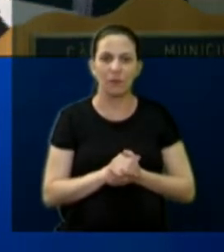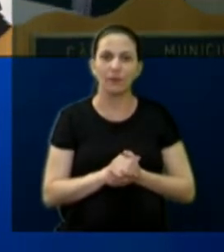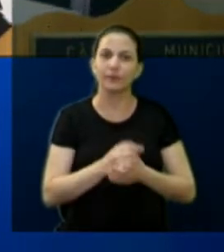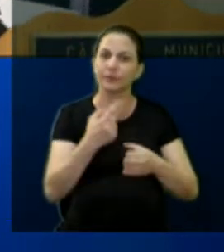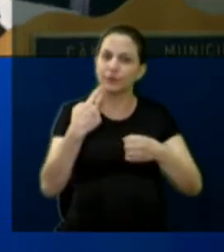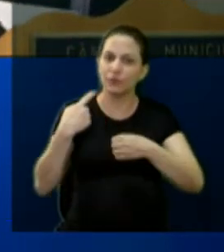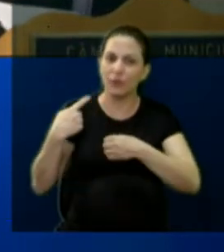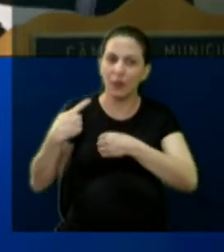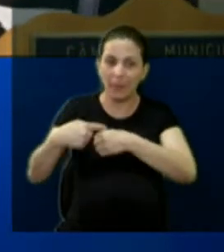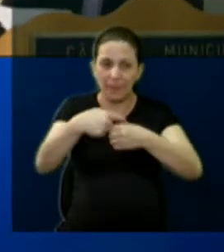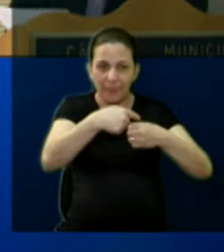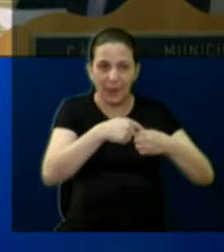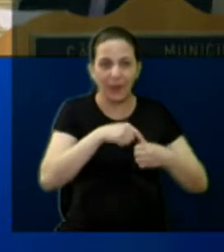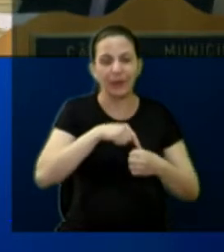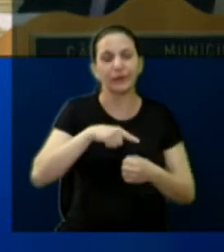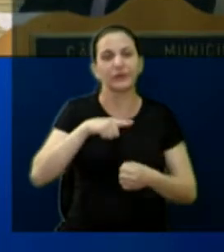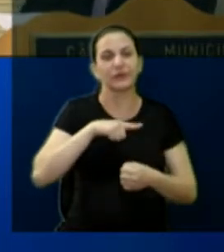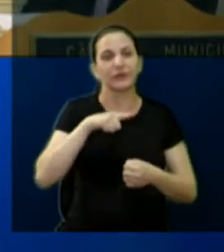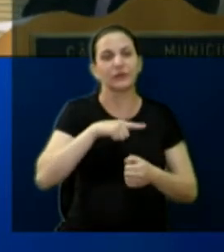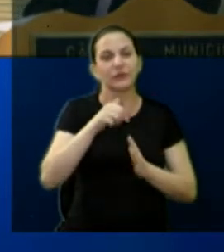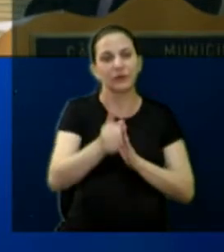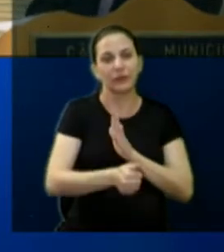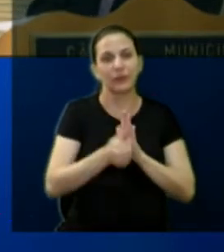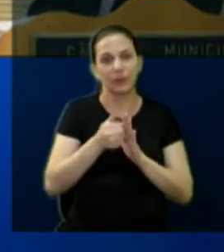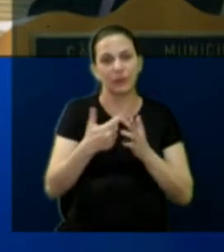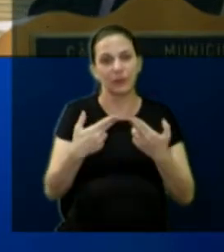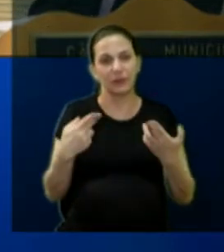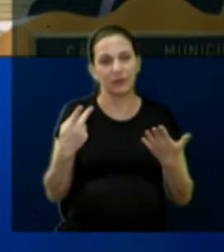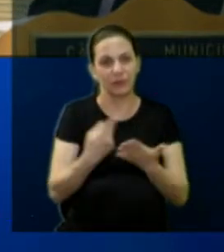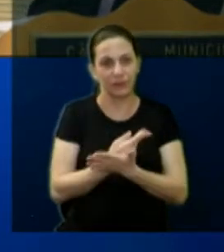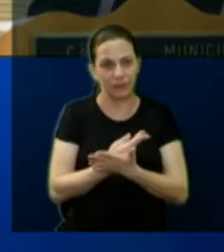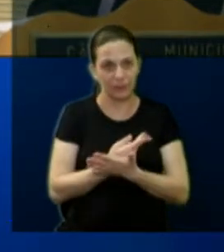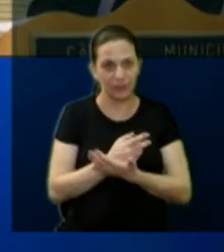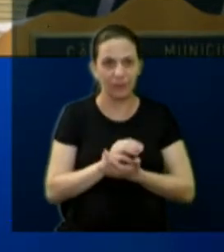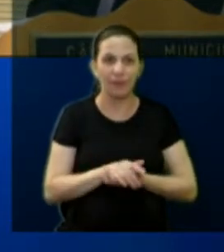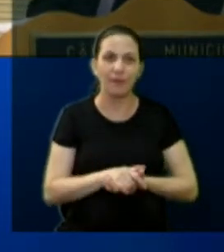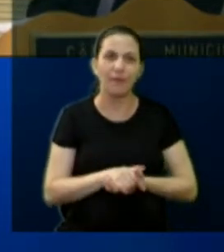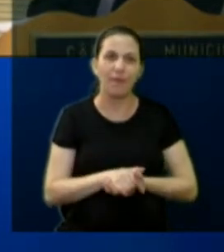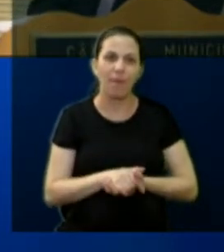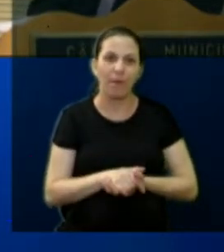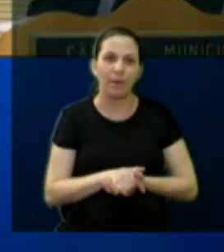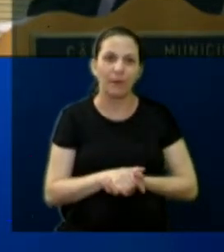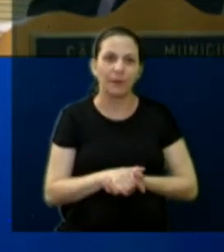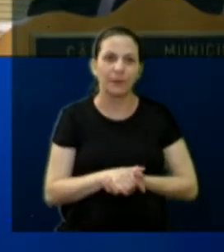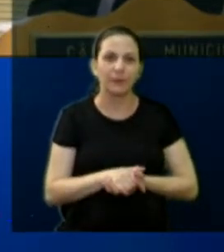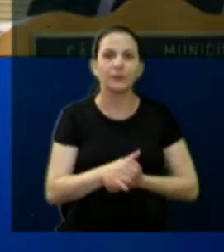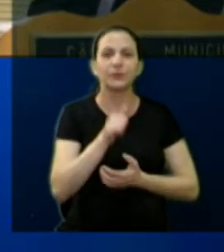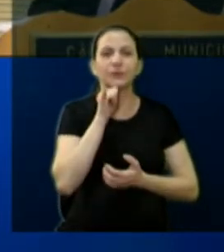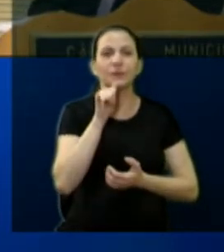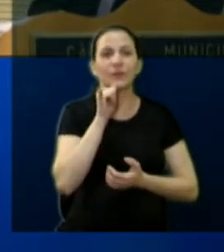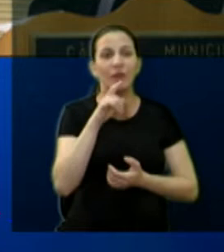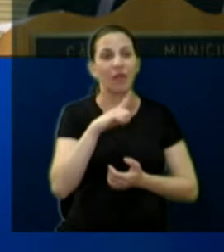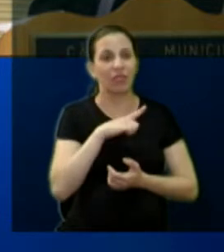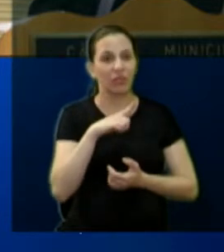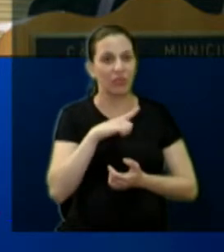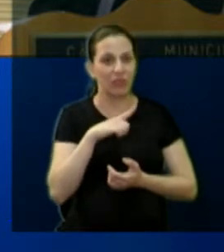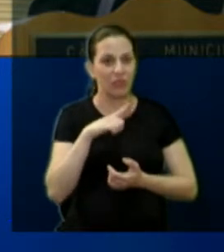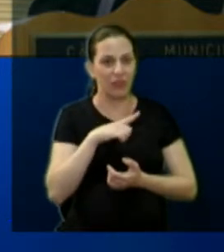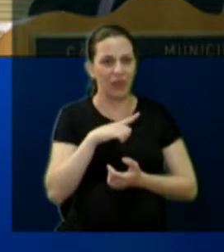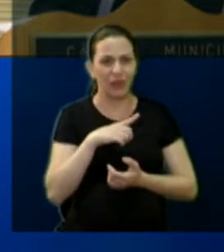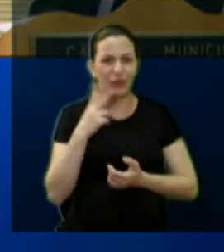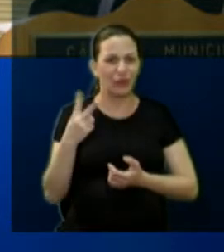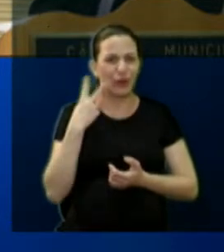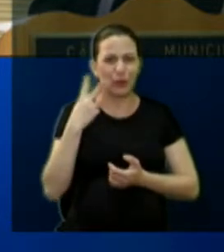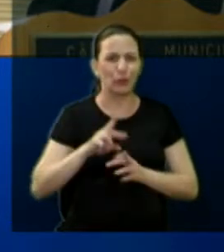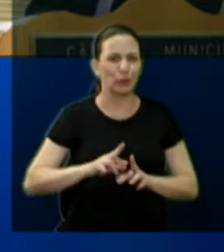quanto é lugar da cidade, coisas desse tipo. Exemplo também de grandes distorções